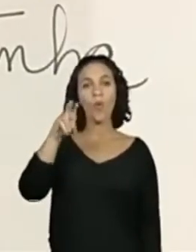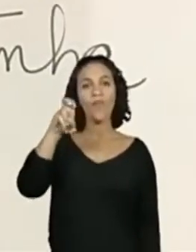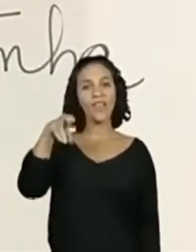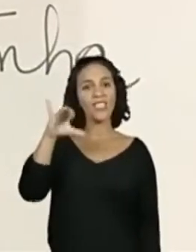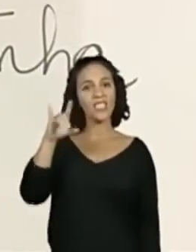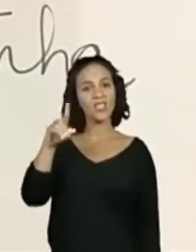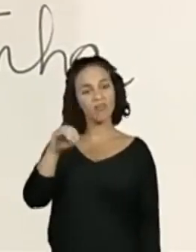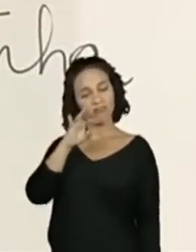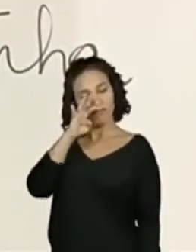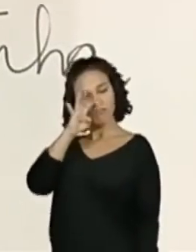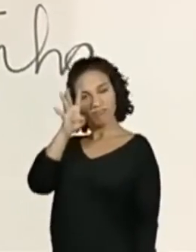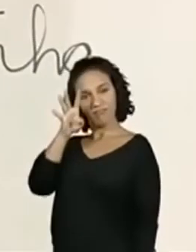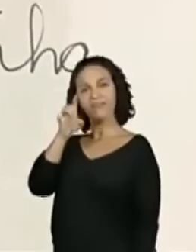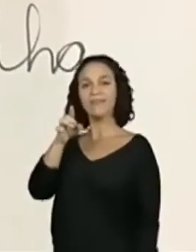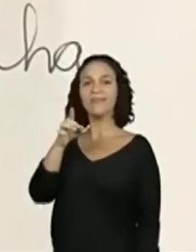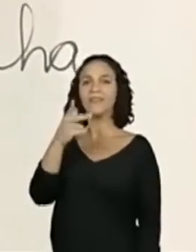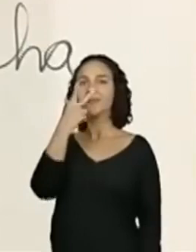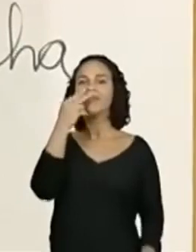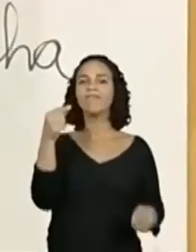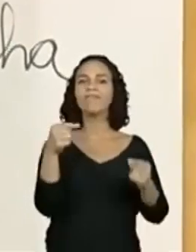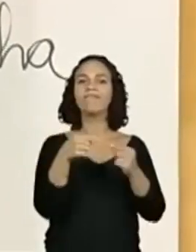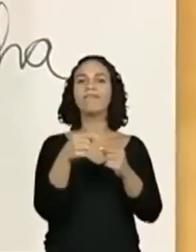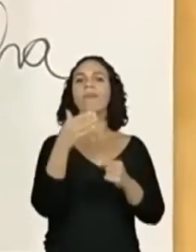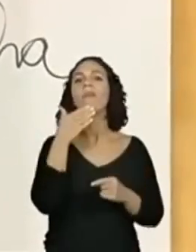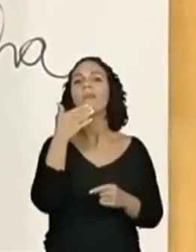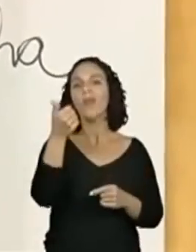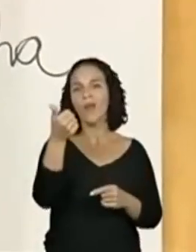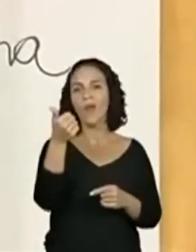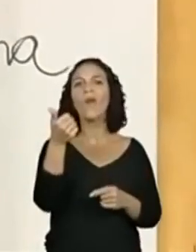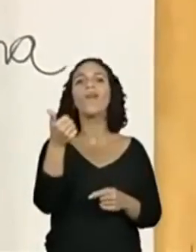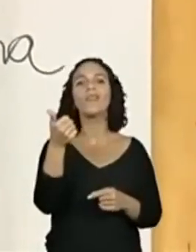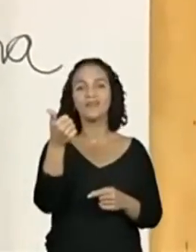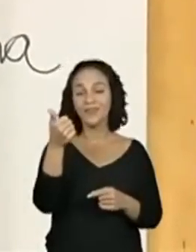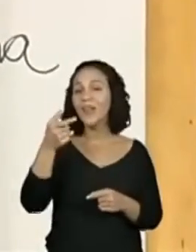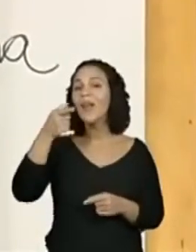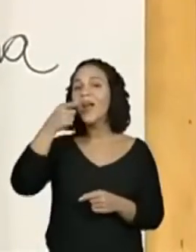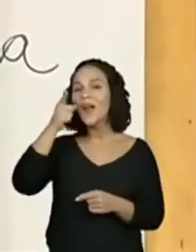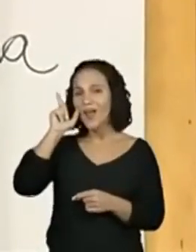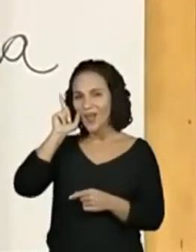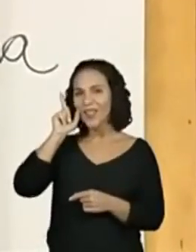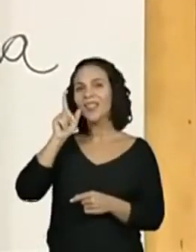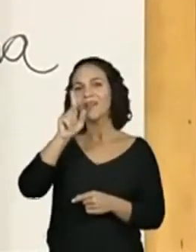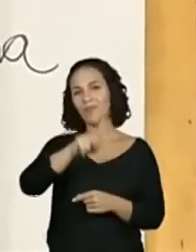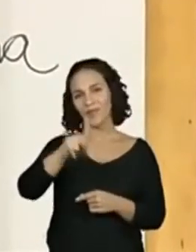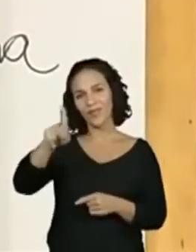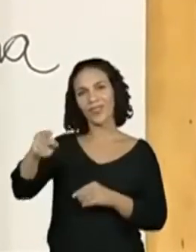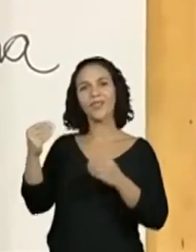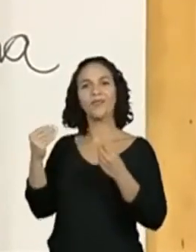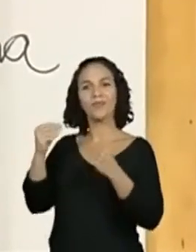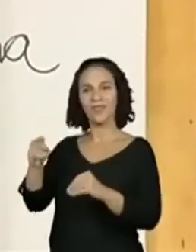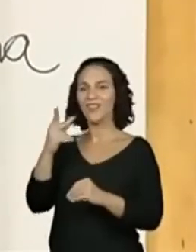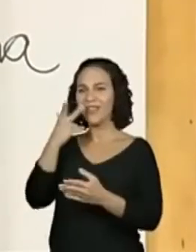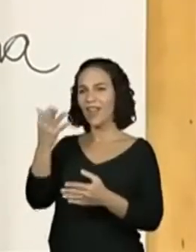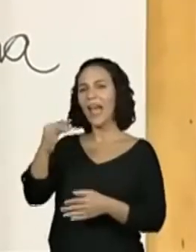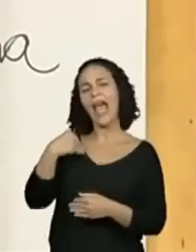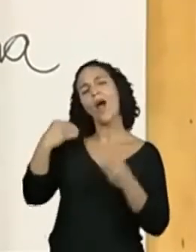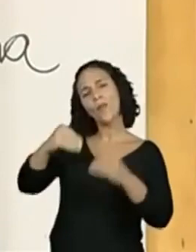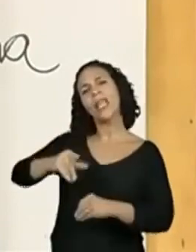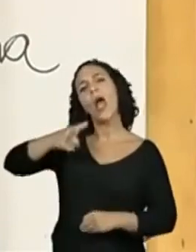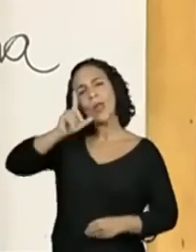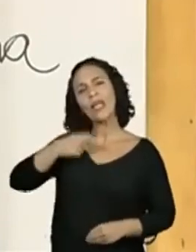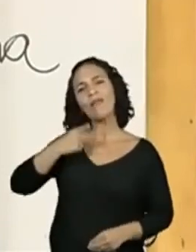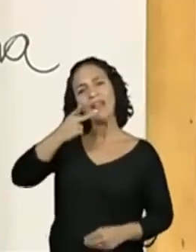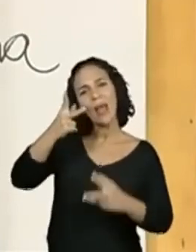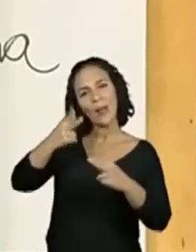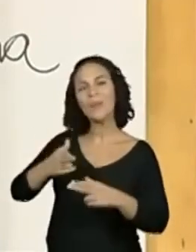caberia melhor. Né? Legal. A Procrede colocou ontem. Lembra que eu falei que poderia ser? E ela está confirmando. É isso mesmo,